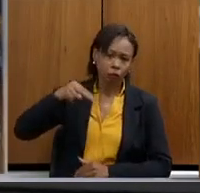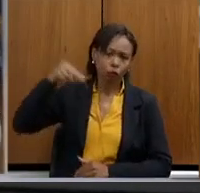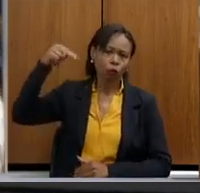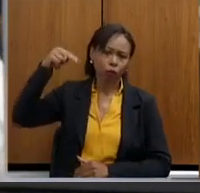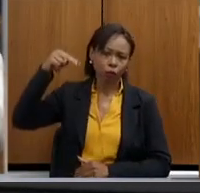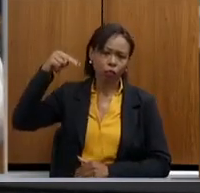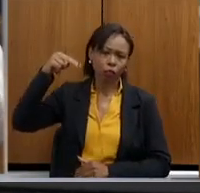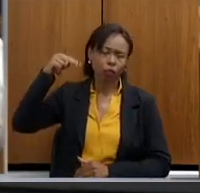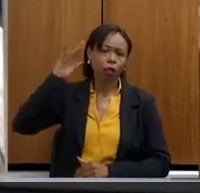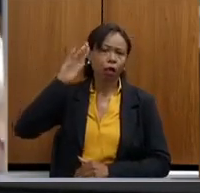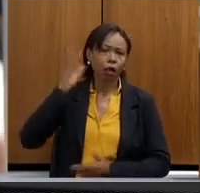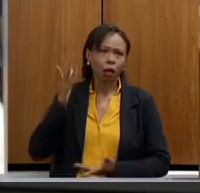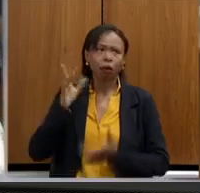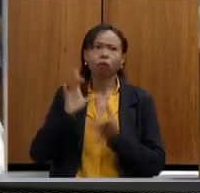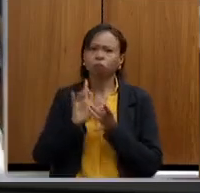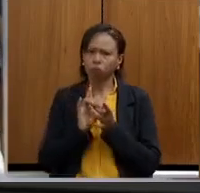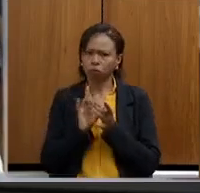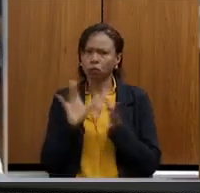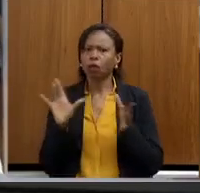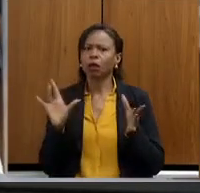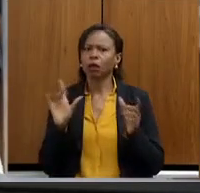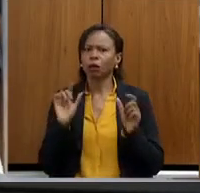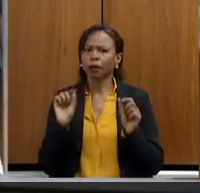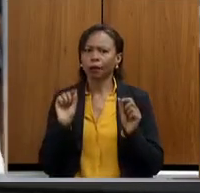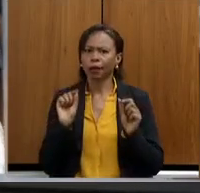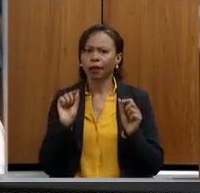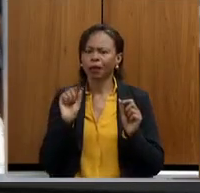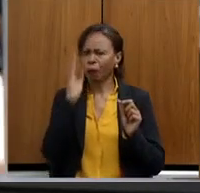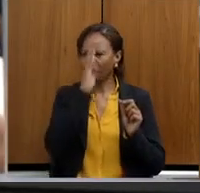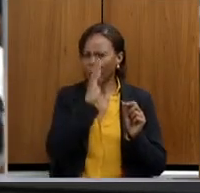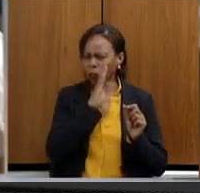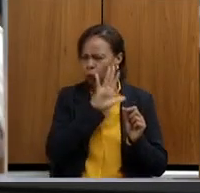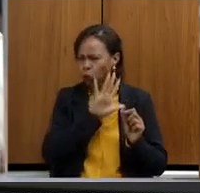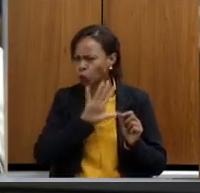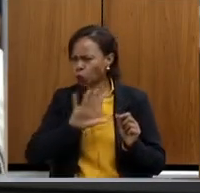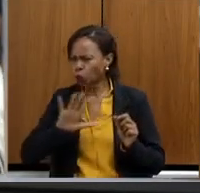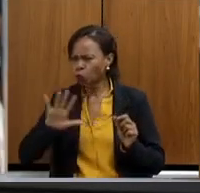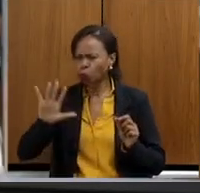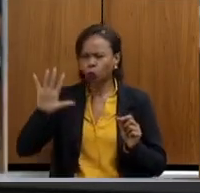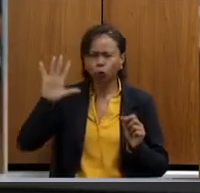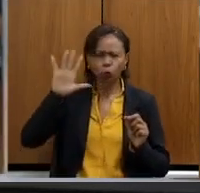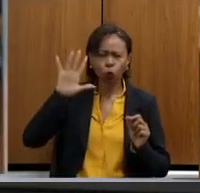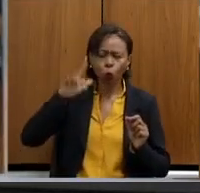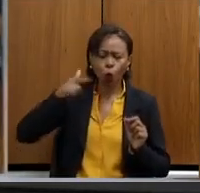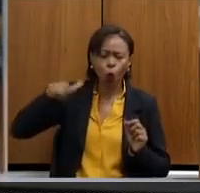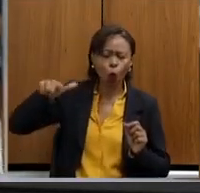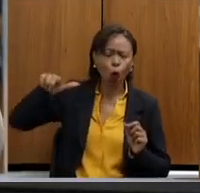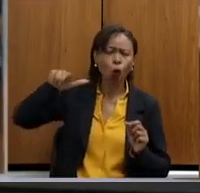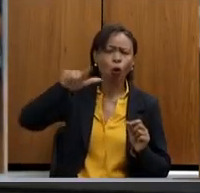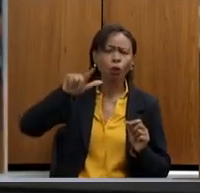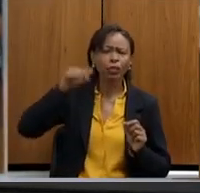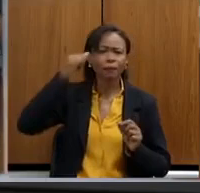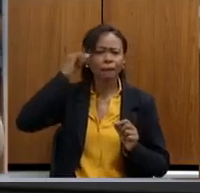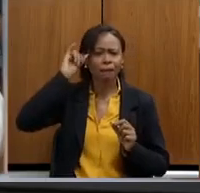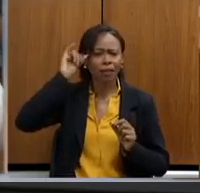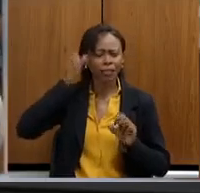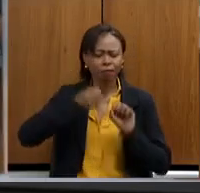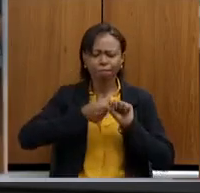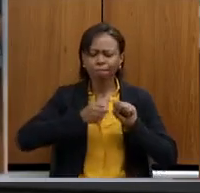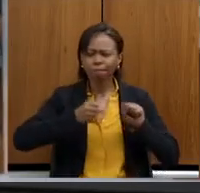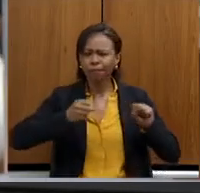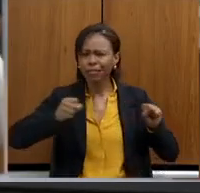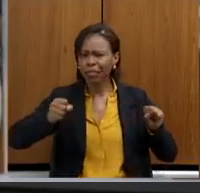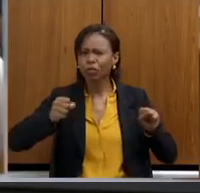permitiu averbar Brasil afora, fazendas gigantescas, em compensação de